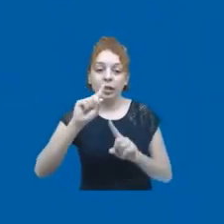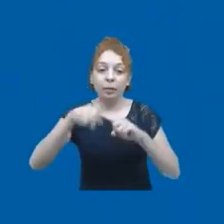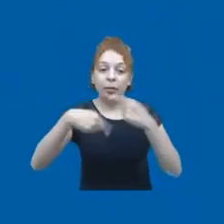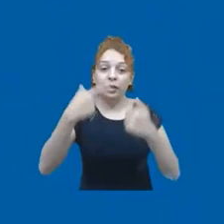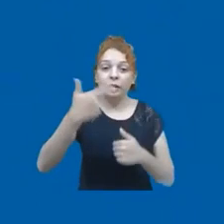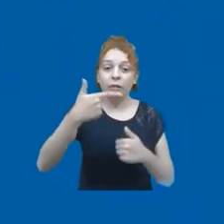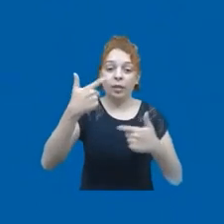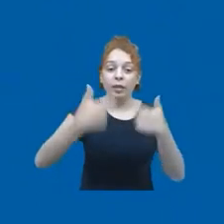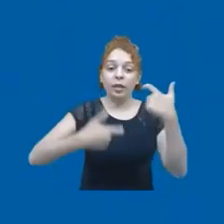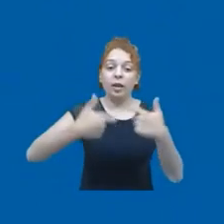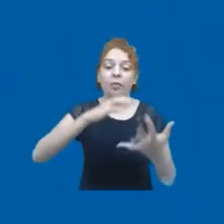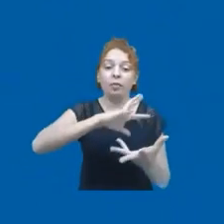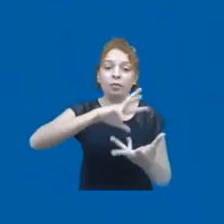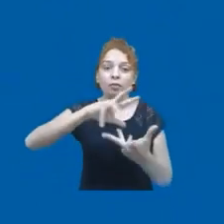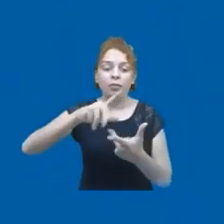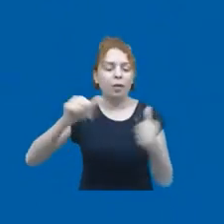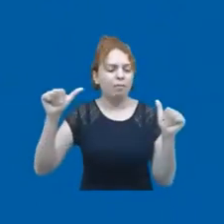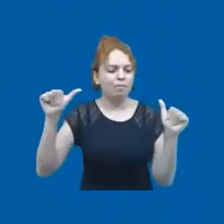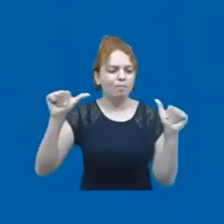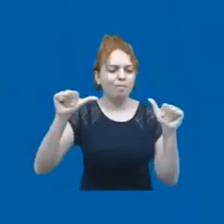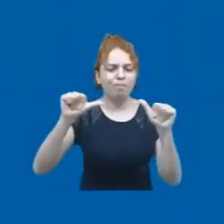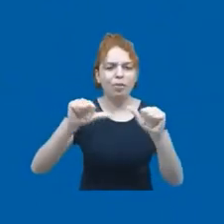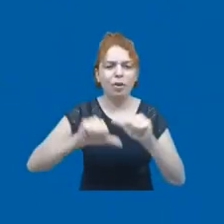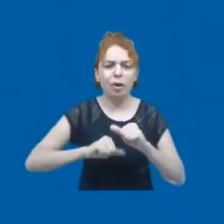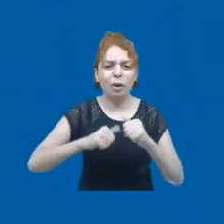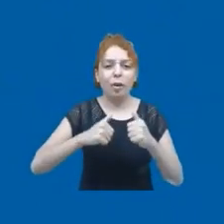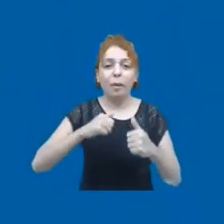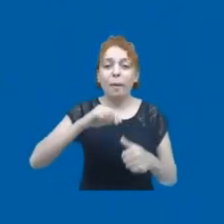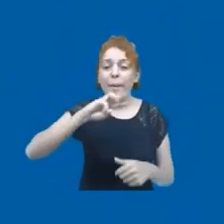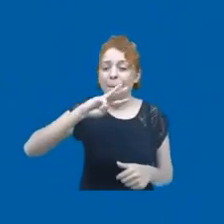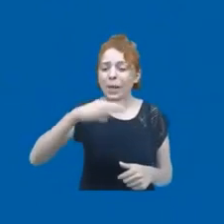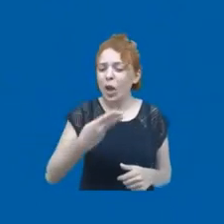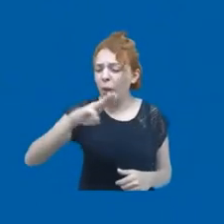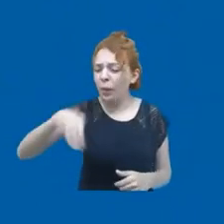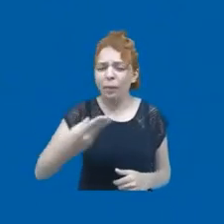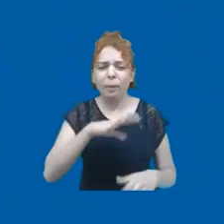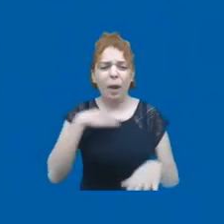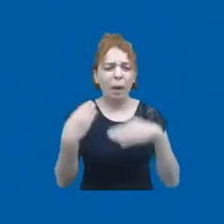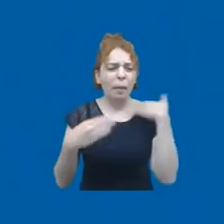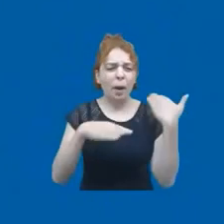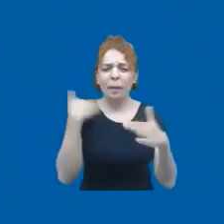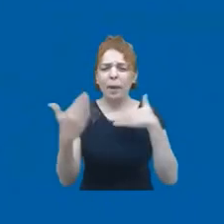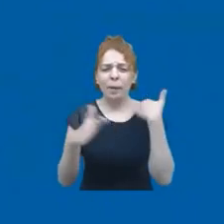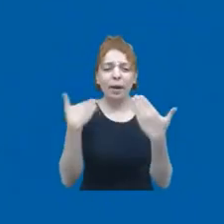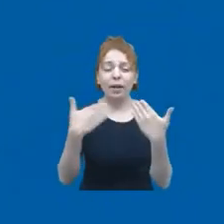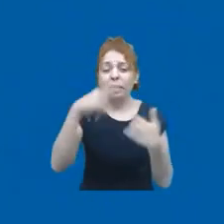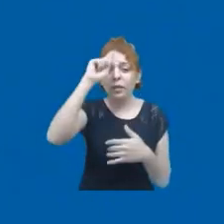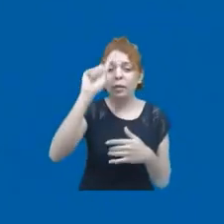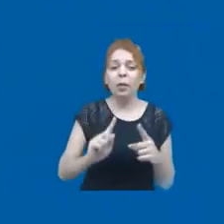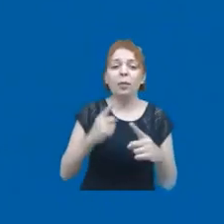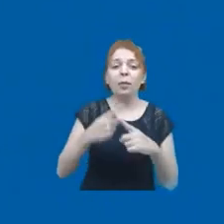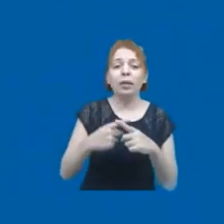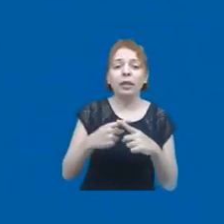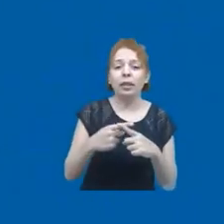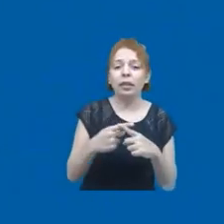foi uma das mais bárbaras, no qual milhões e milhões de pessoas foram mortas, sem nem saber por quê, por